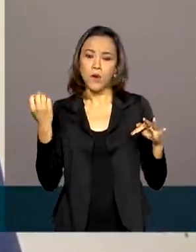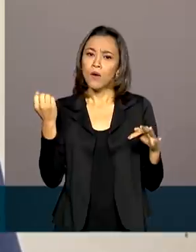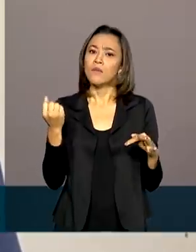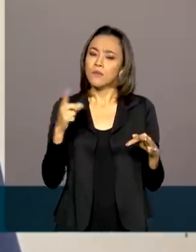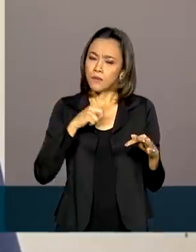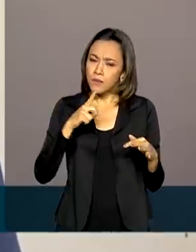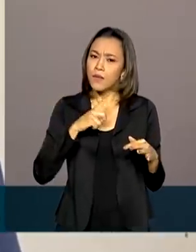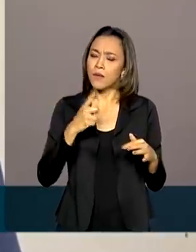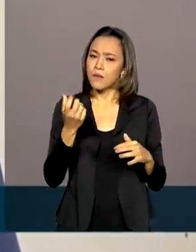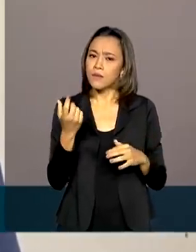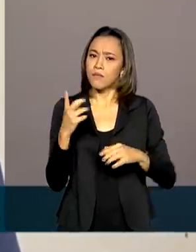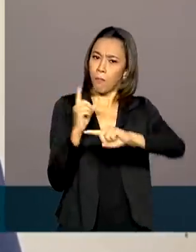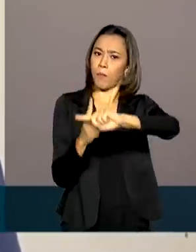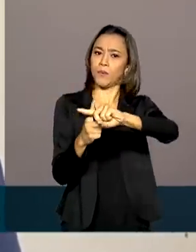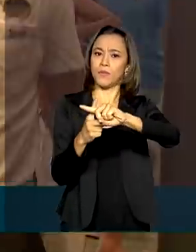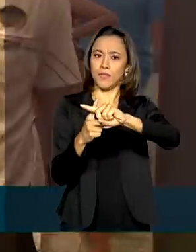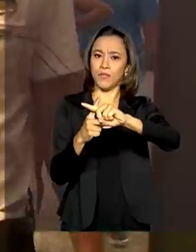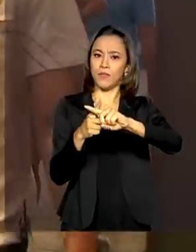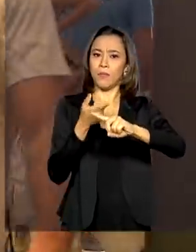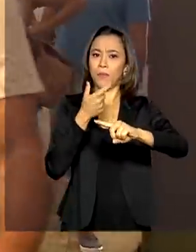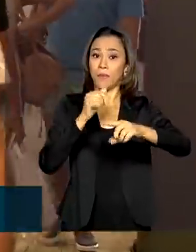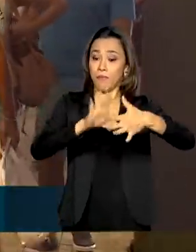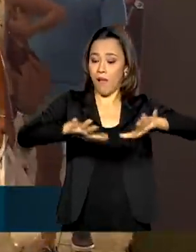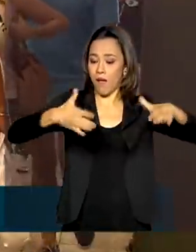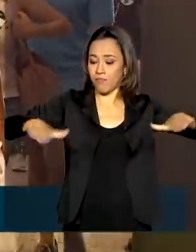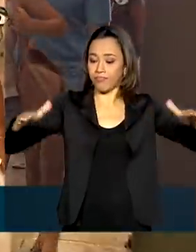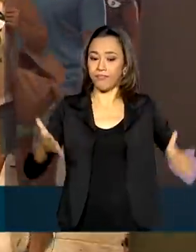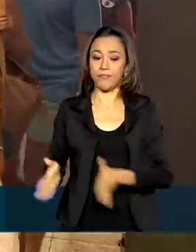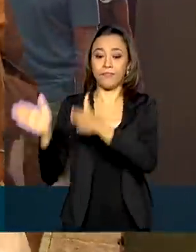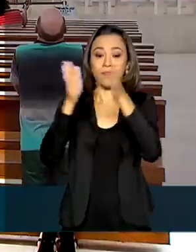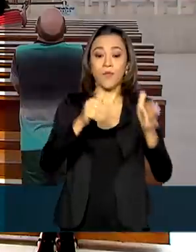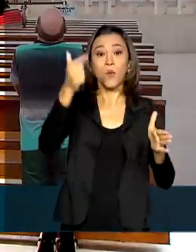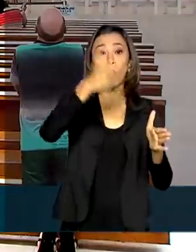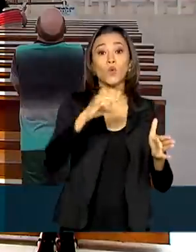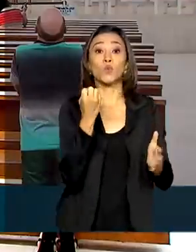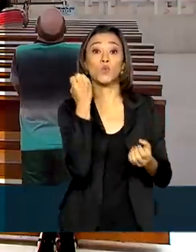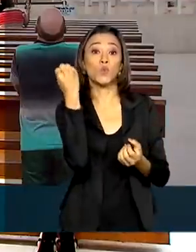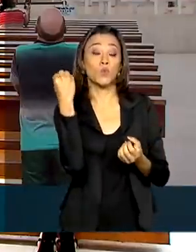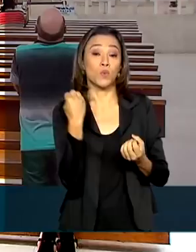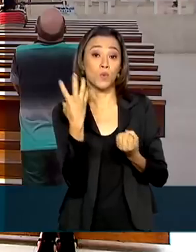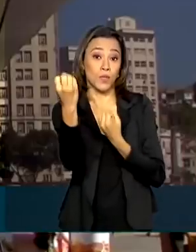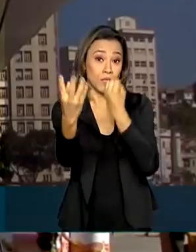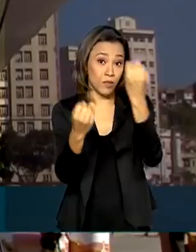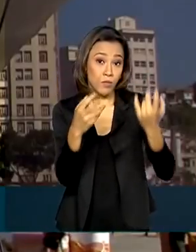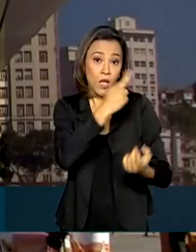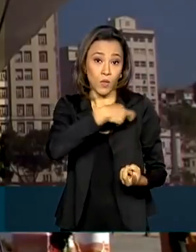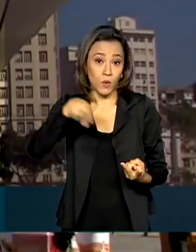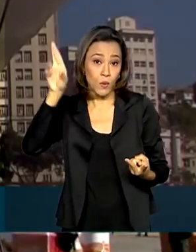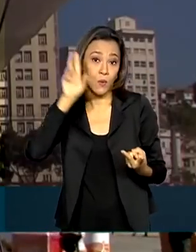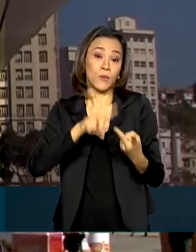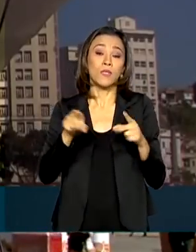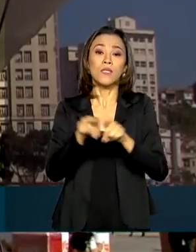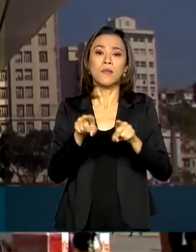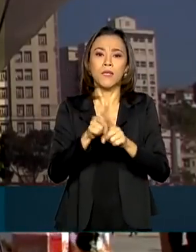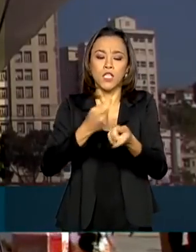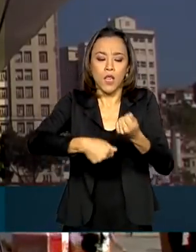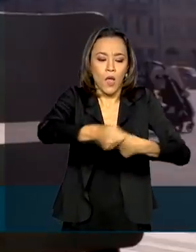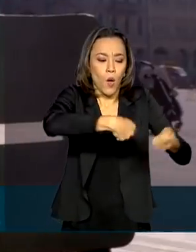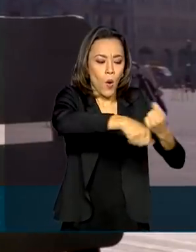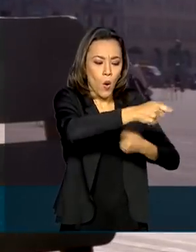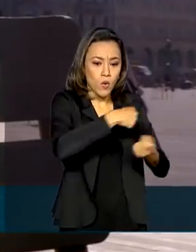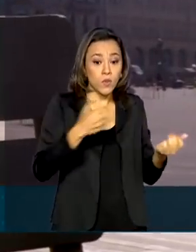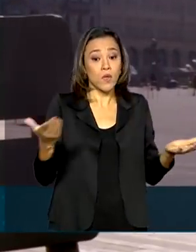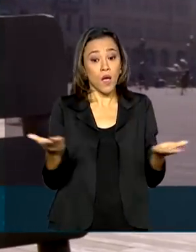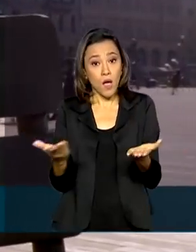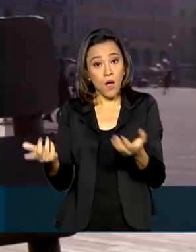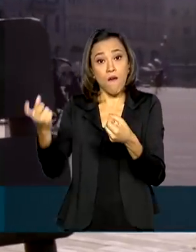e positivos para a Maresias. Já o turismo de negócios e o turismo religioso retomam mais lentamente neste